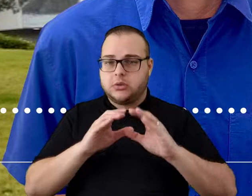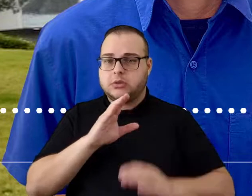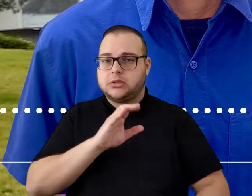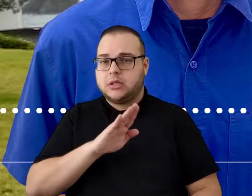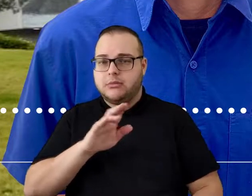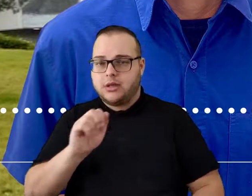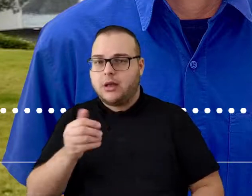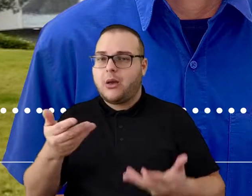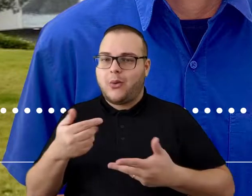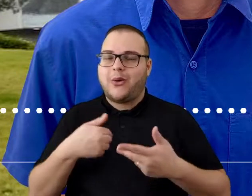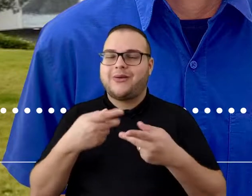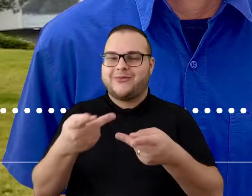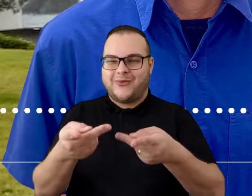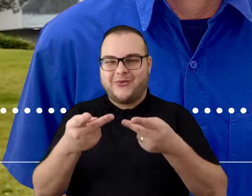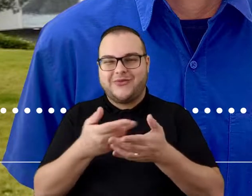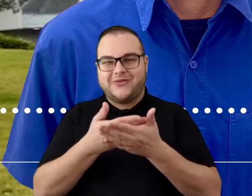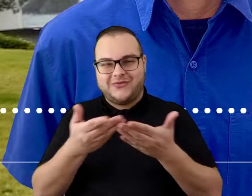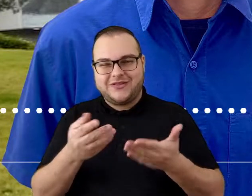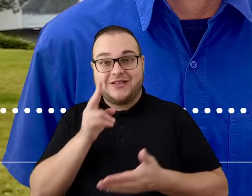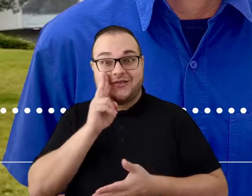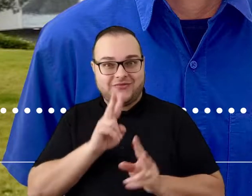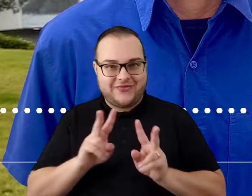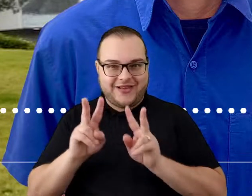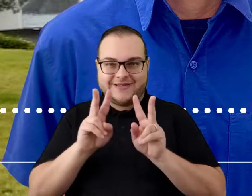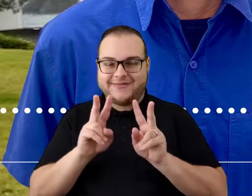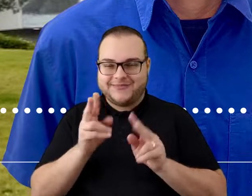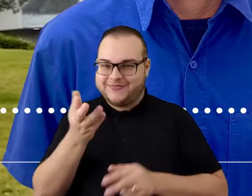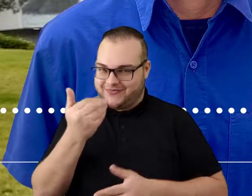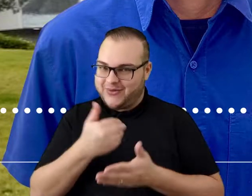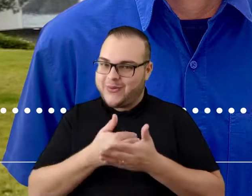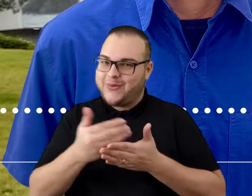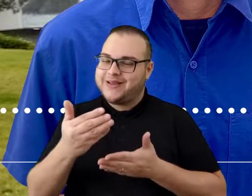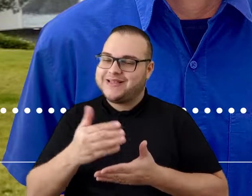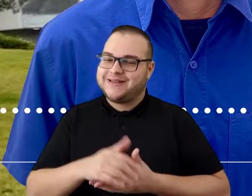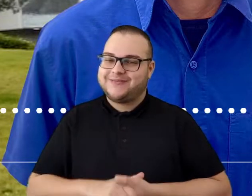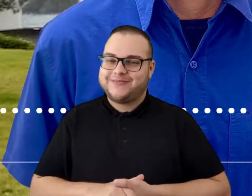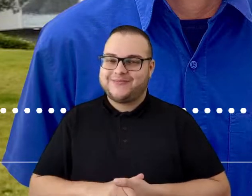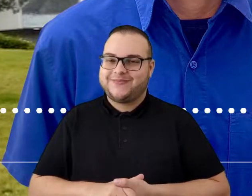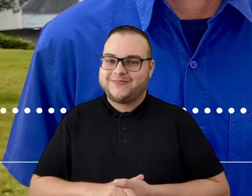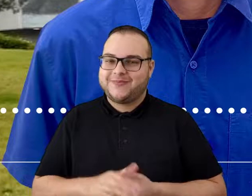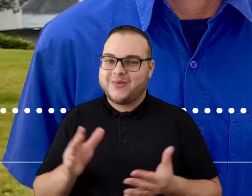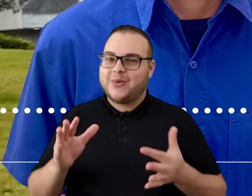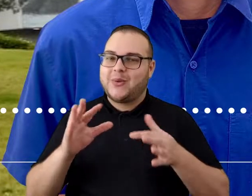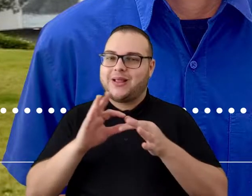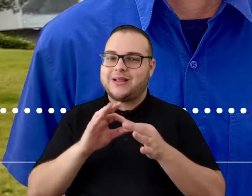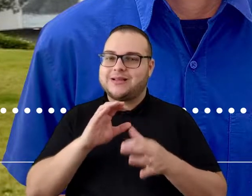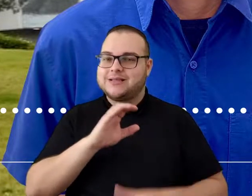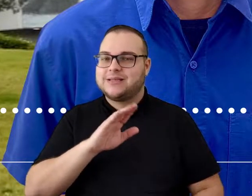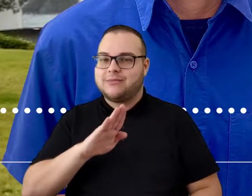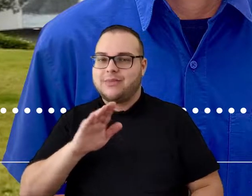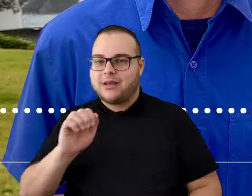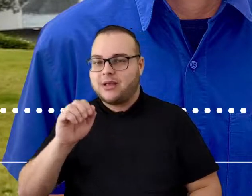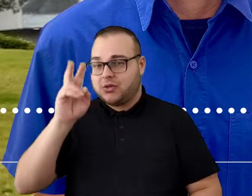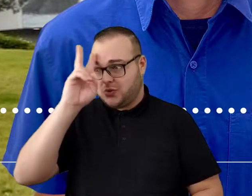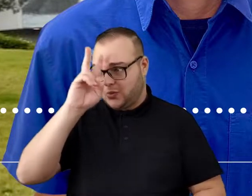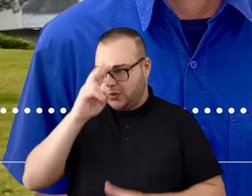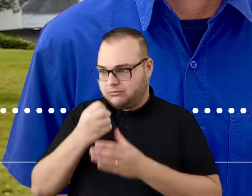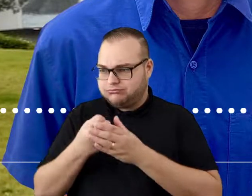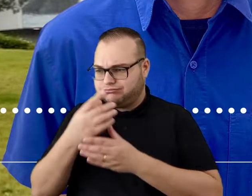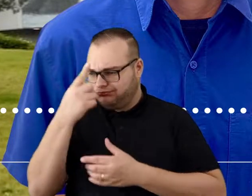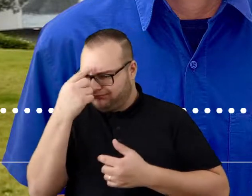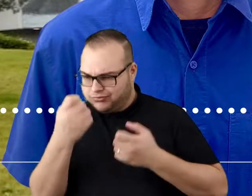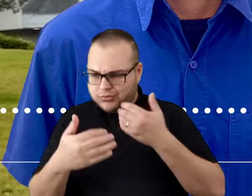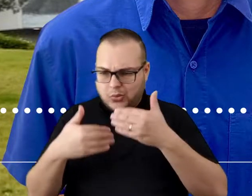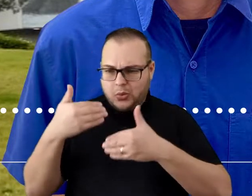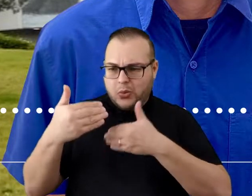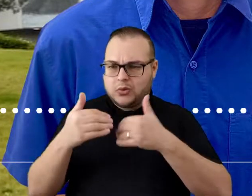embarcar com a gente nesse papo inspirador. Vamos começar? Conecta CBA. Histórias de inovação e